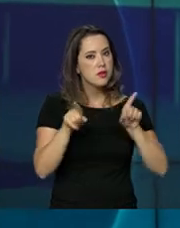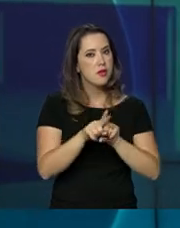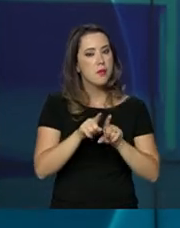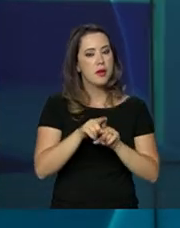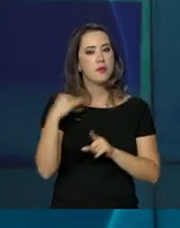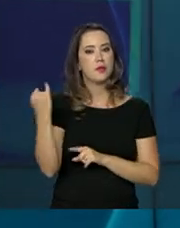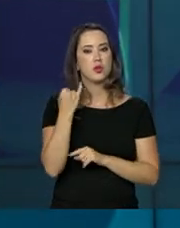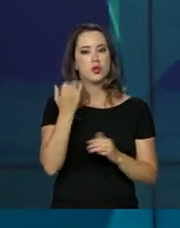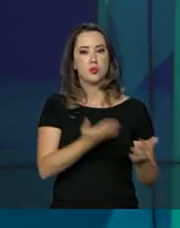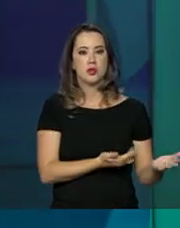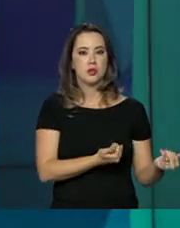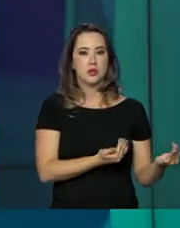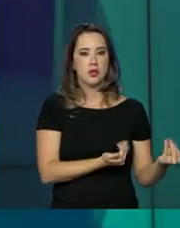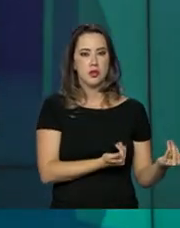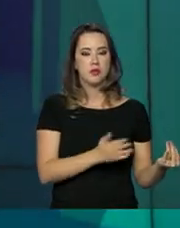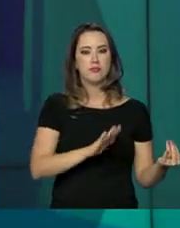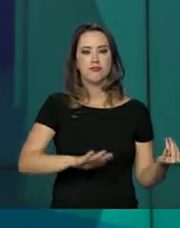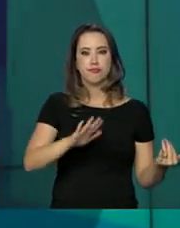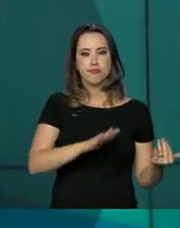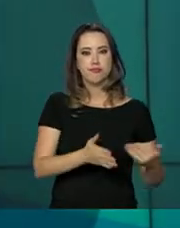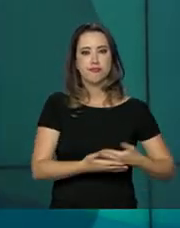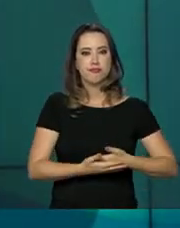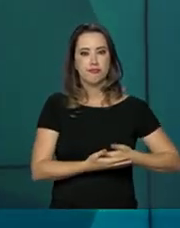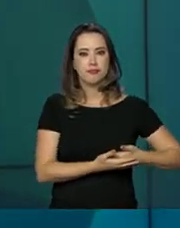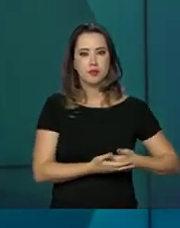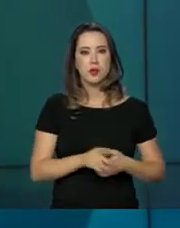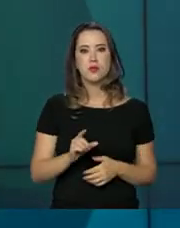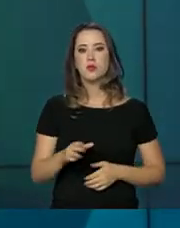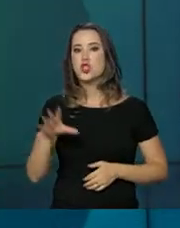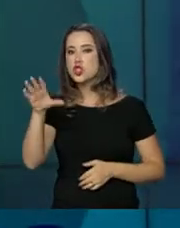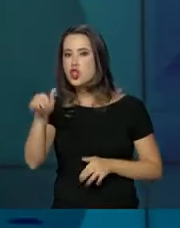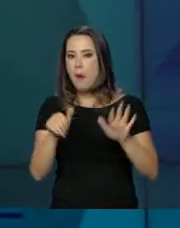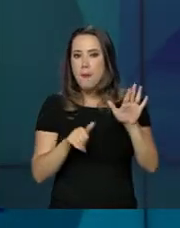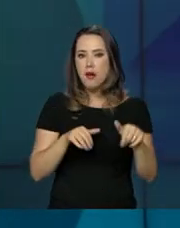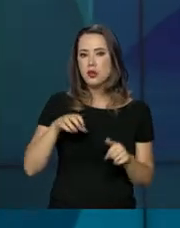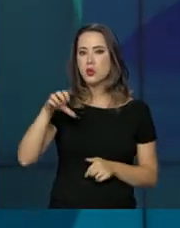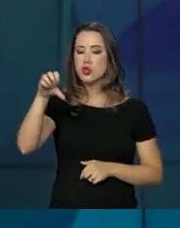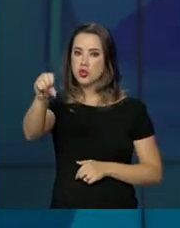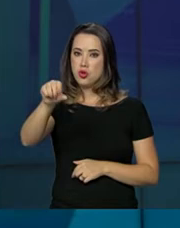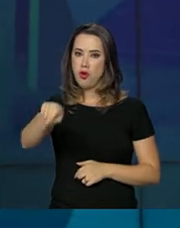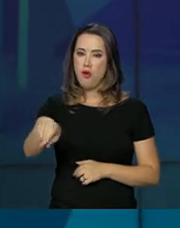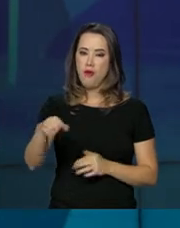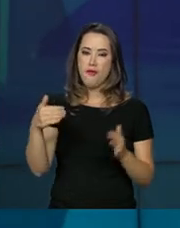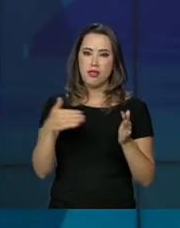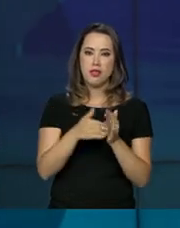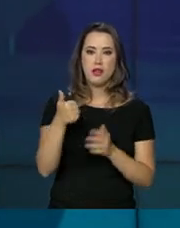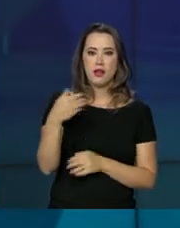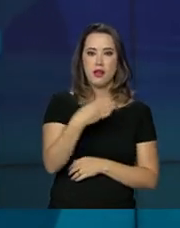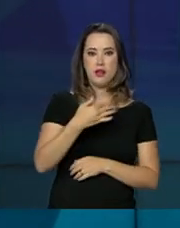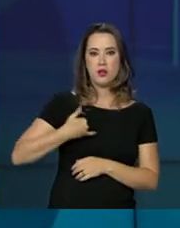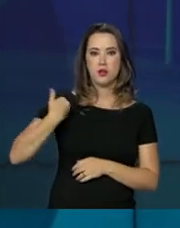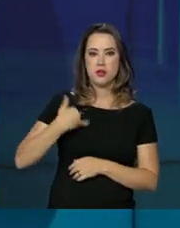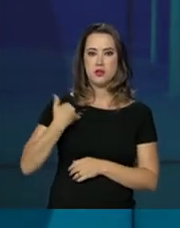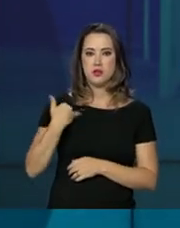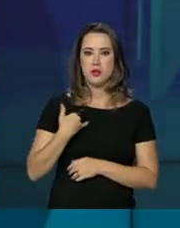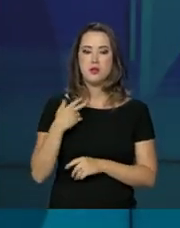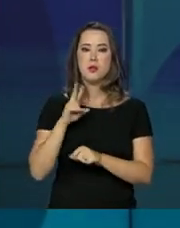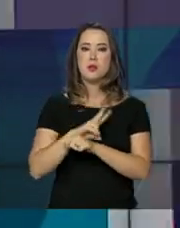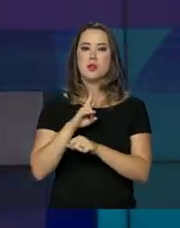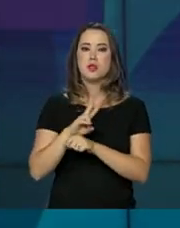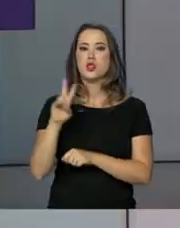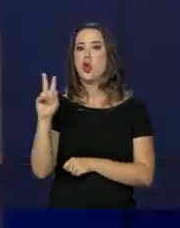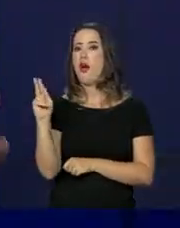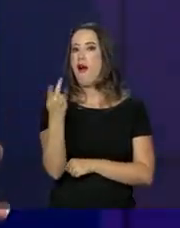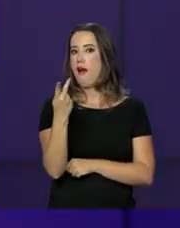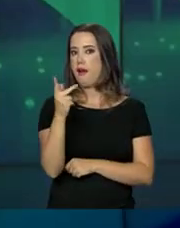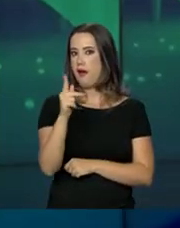crianças e adolescentes. O Ministério da Saúde está convocando quem tem de 9 a 14 anos para se proteger contra o HPV, um vírus que